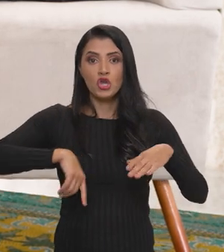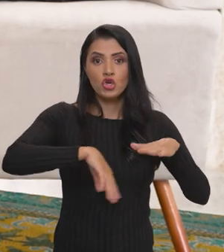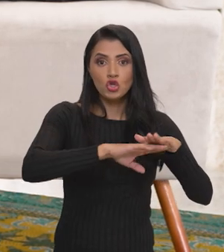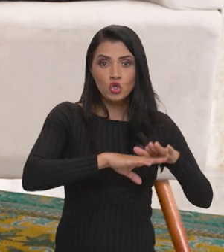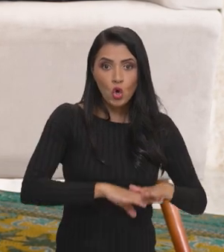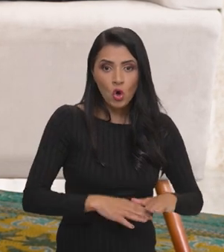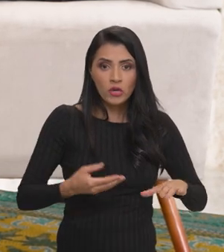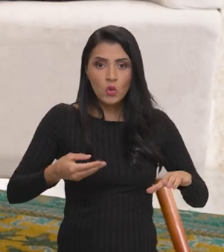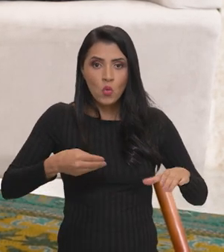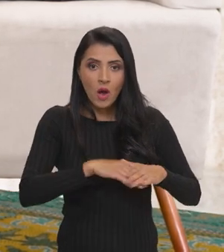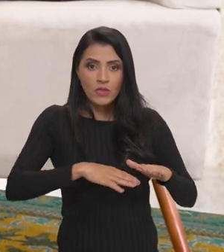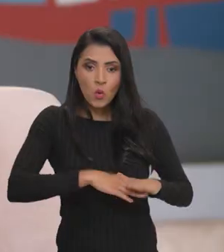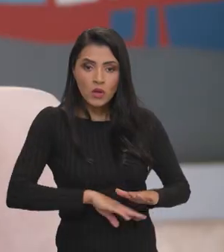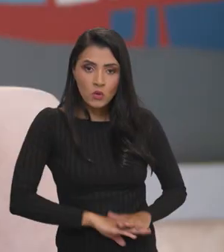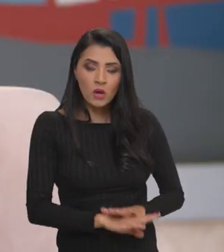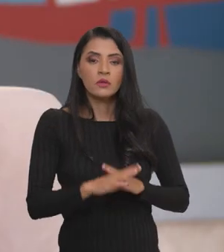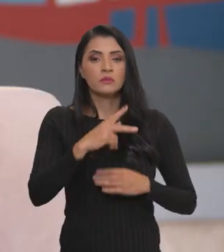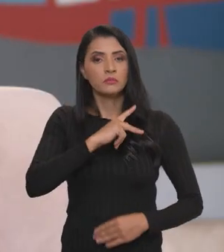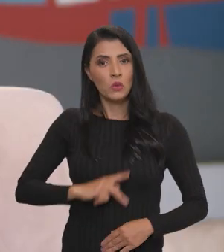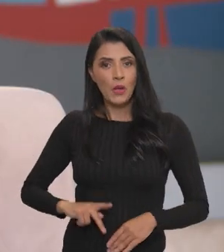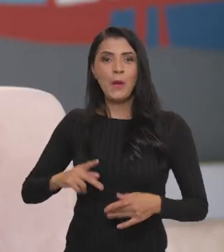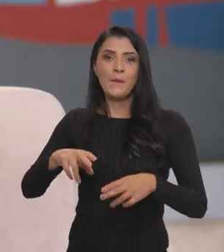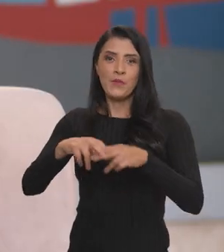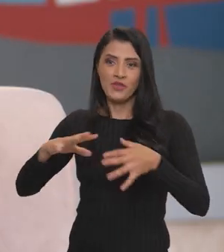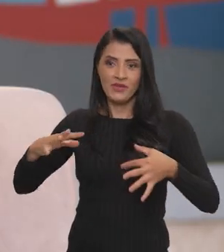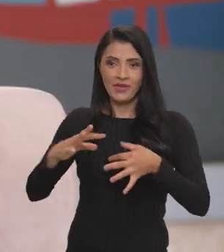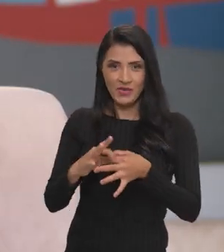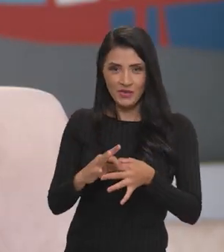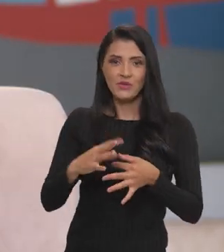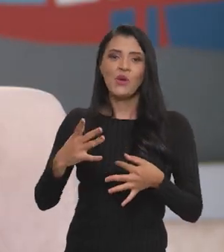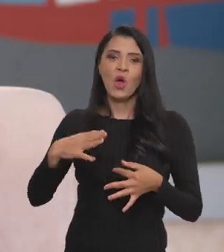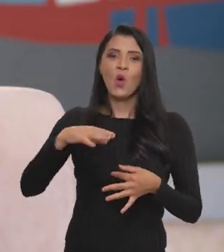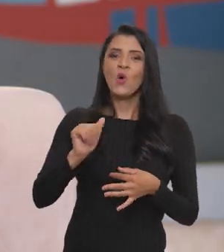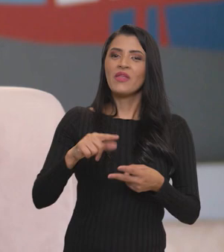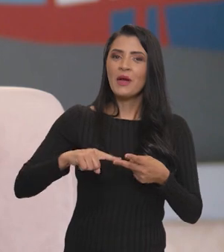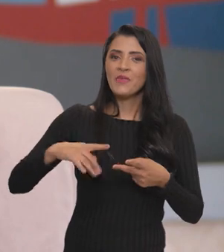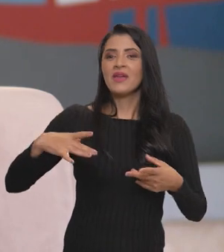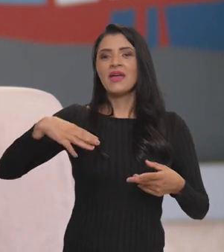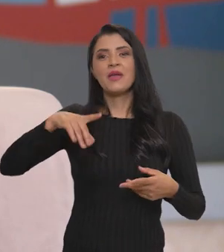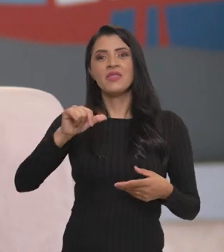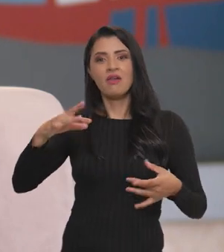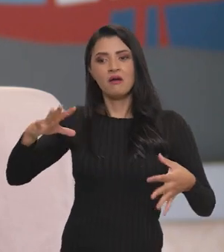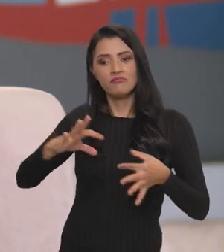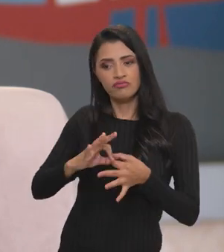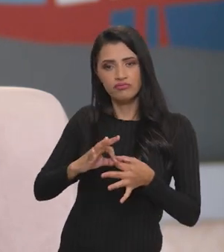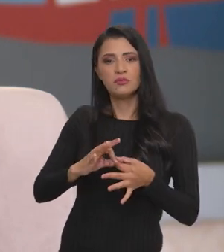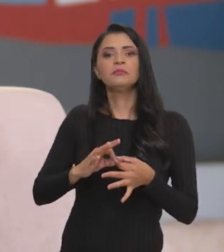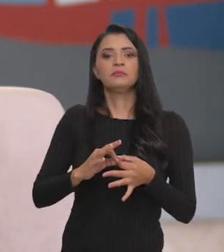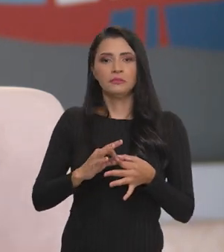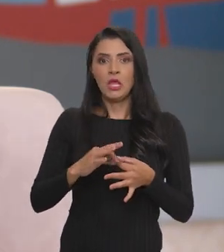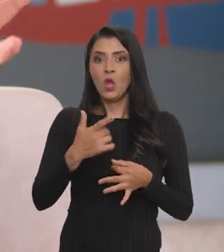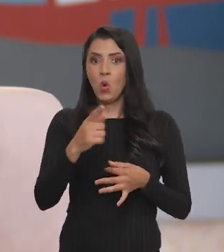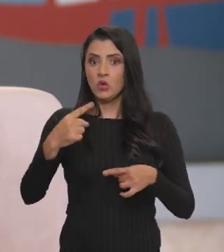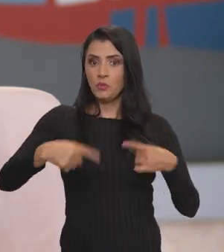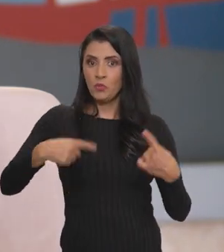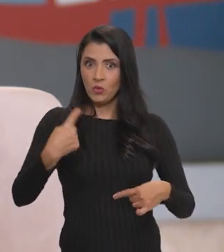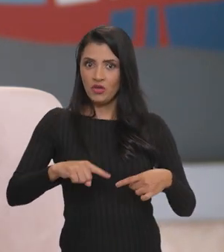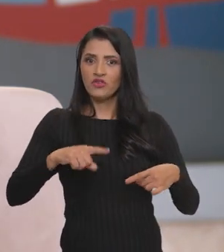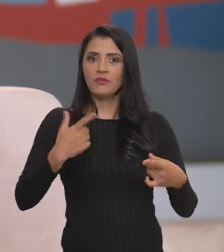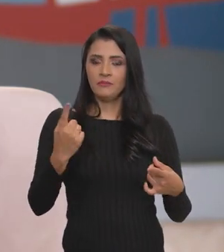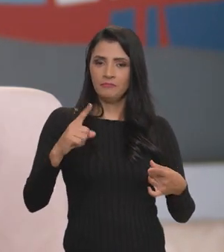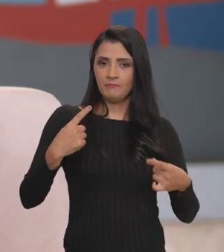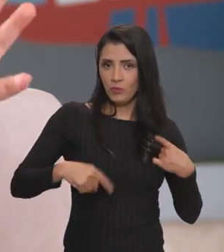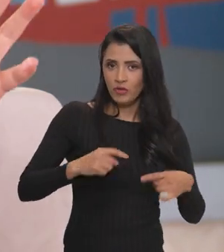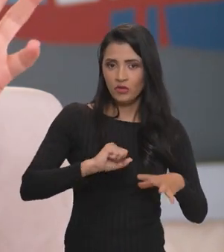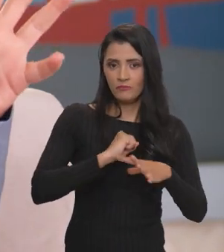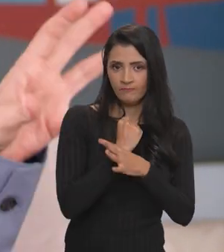públicos. E é por isso também que a Conab está vinculada ao MDA, porque a gente tem uma outra perspectiva estratégica. Então, junto com a Política